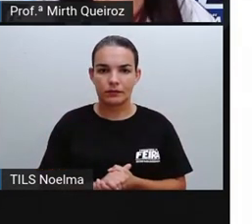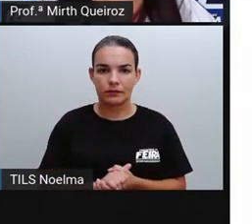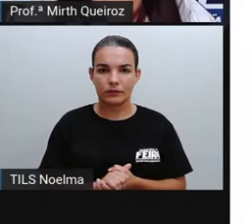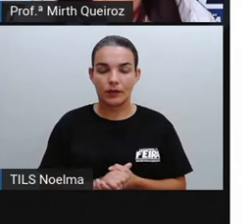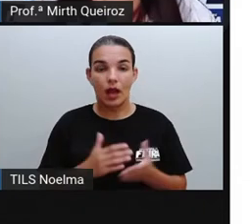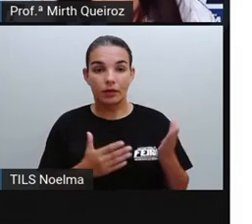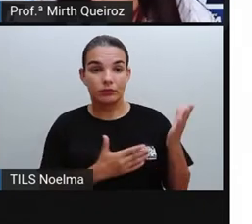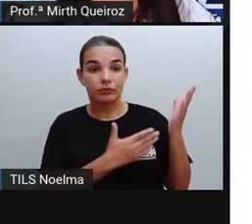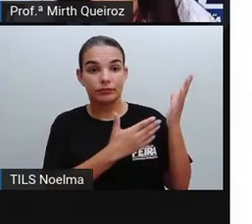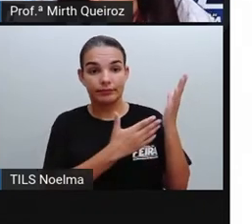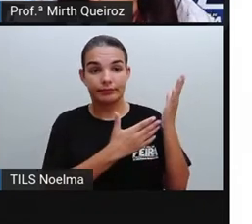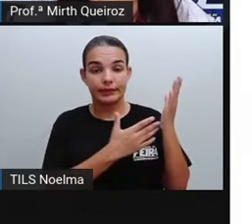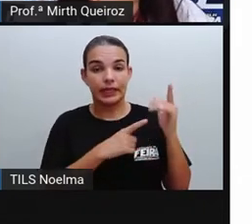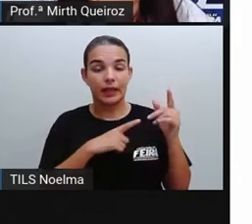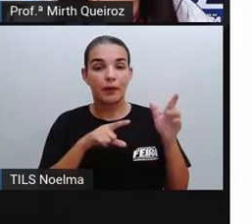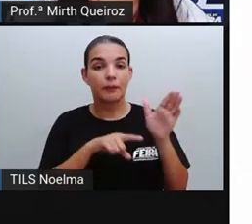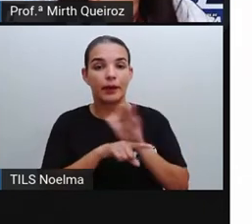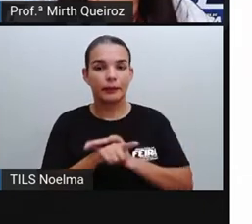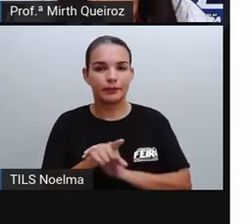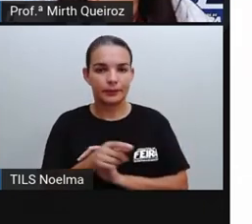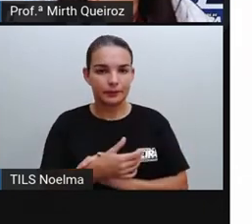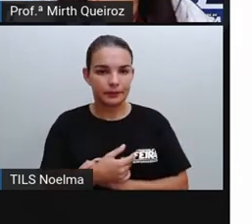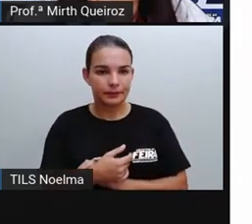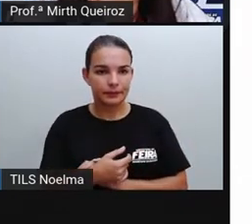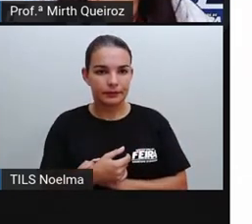E assim eu pergunto para vocês.